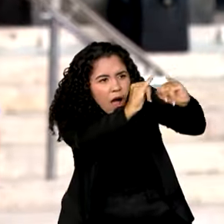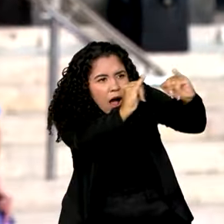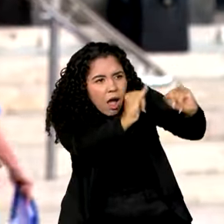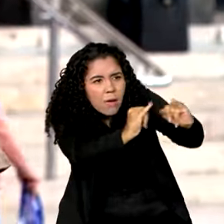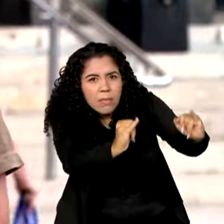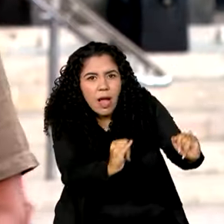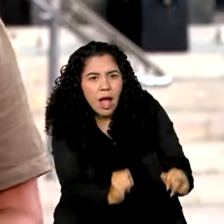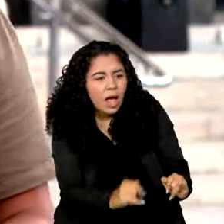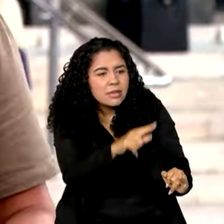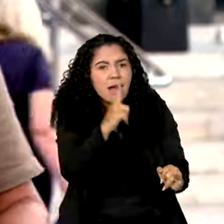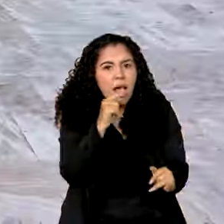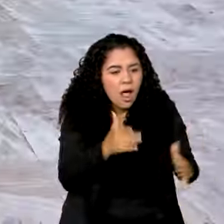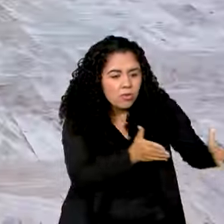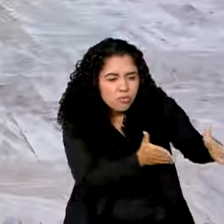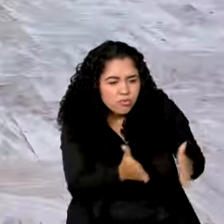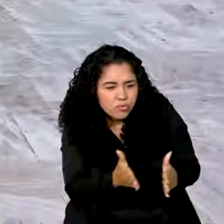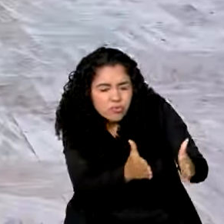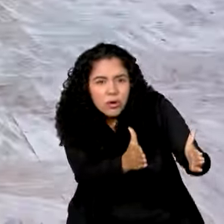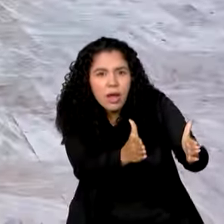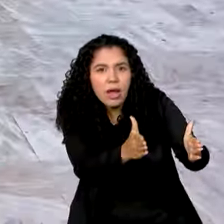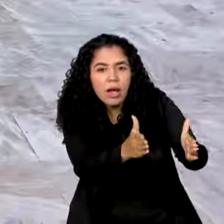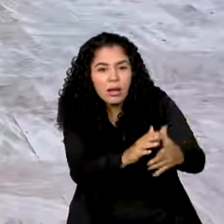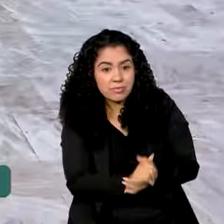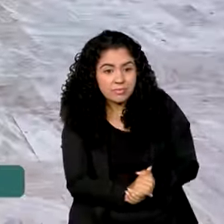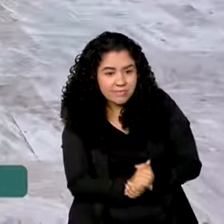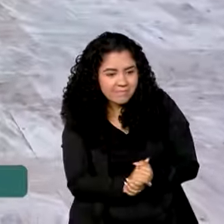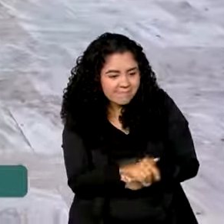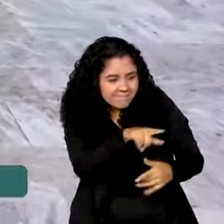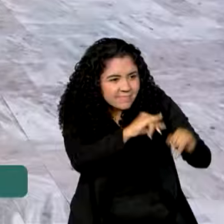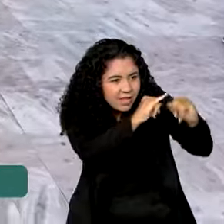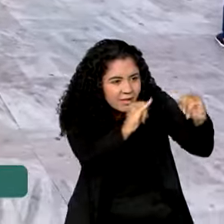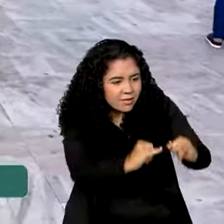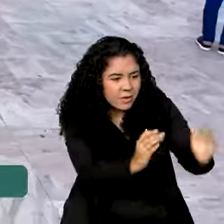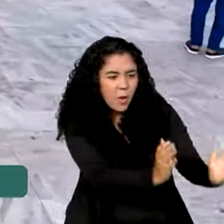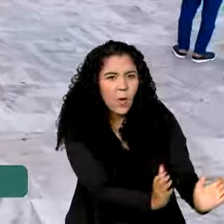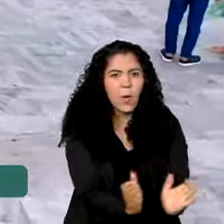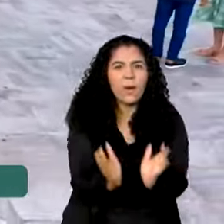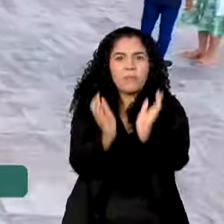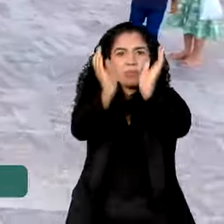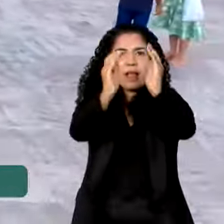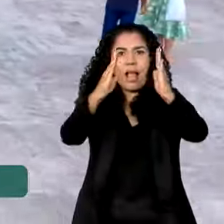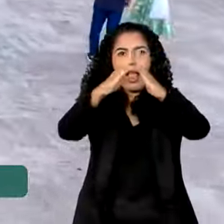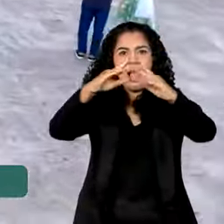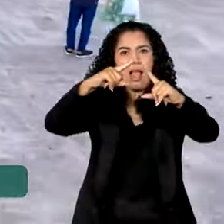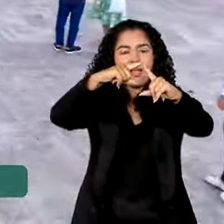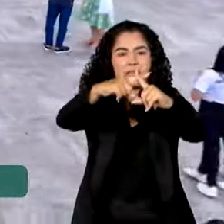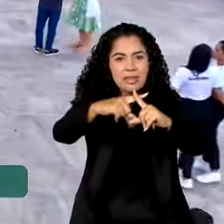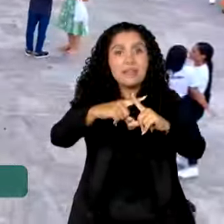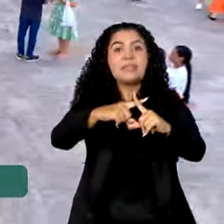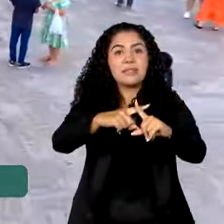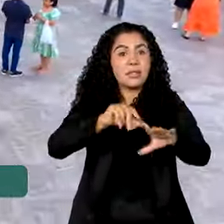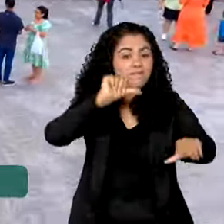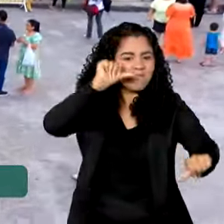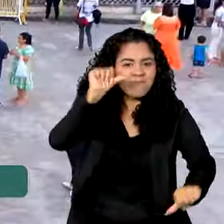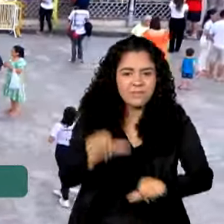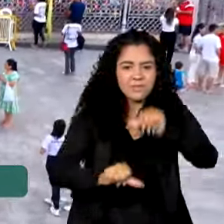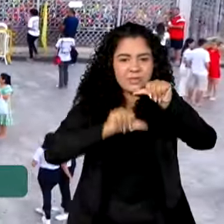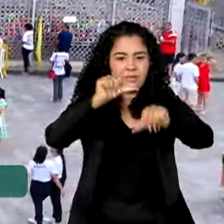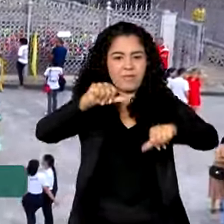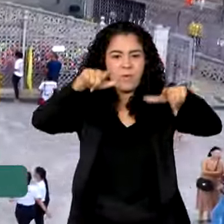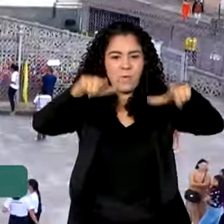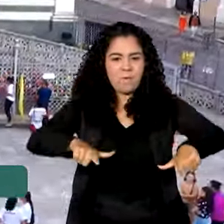margens de um riacho. A estátua ganhou uma capela, novos fiéis, e o lugar se transformou na